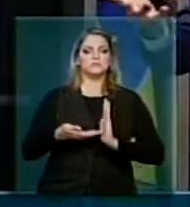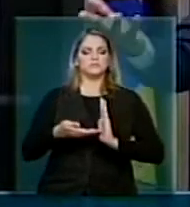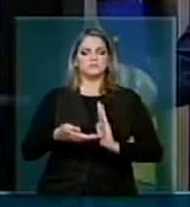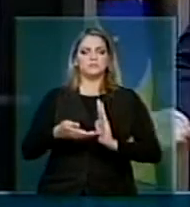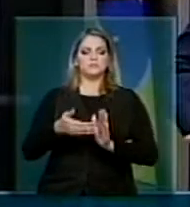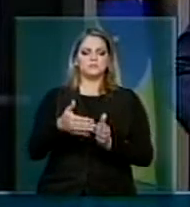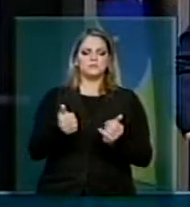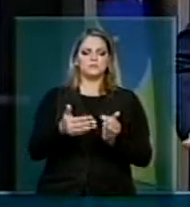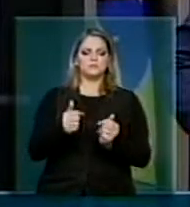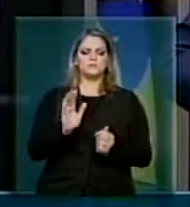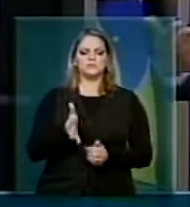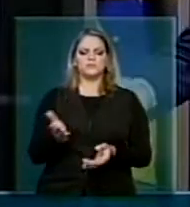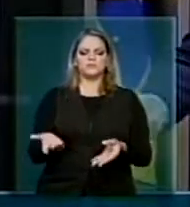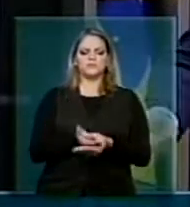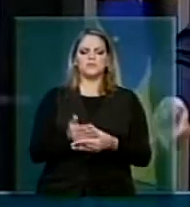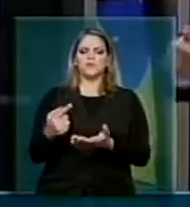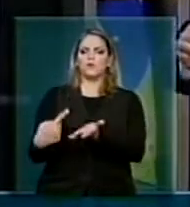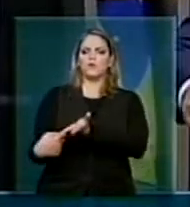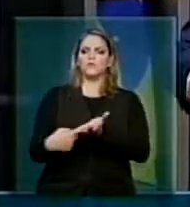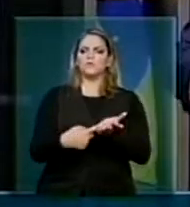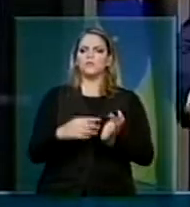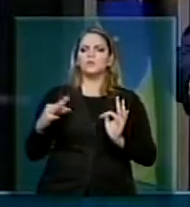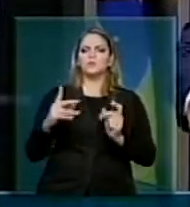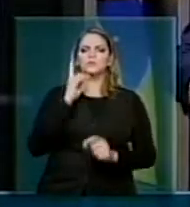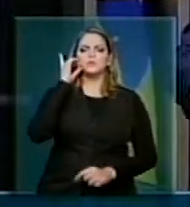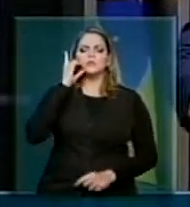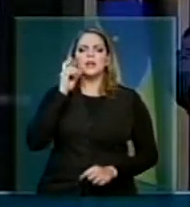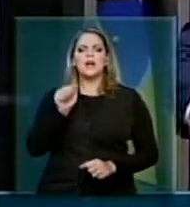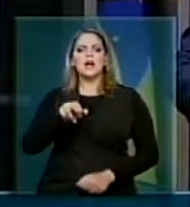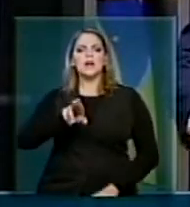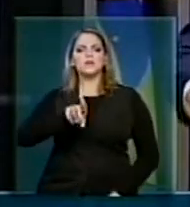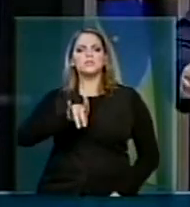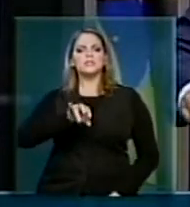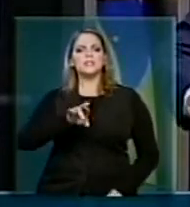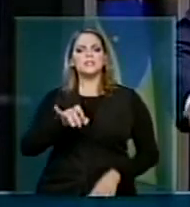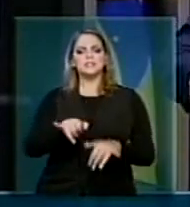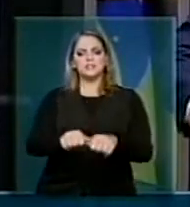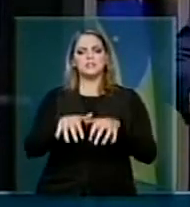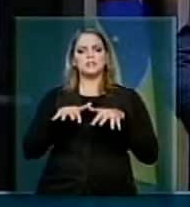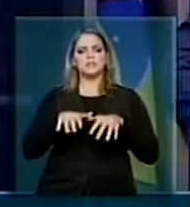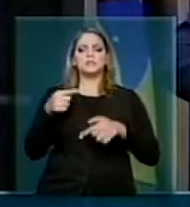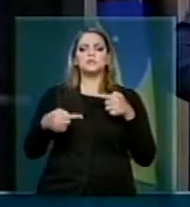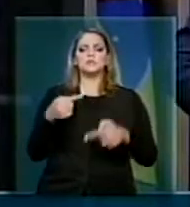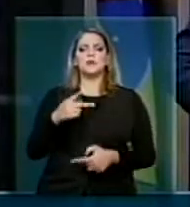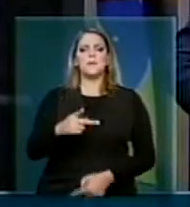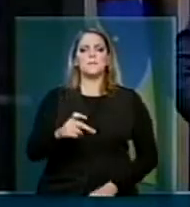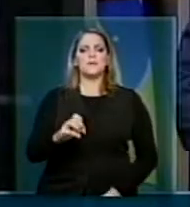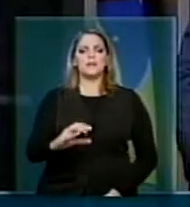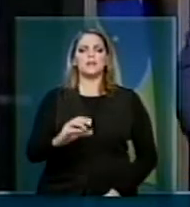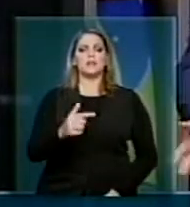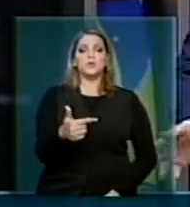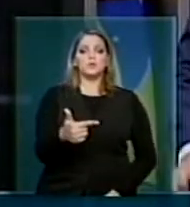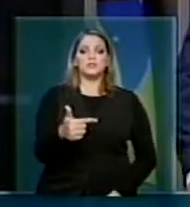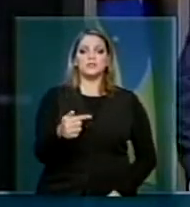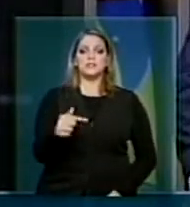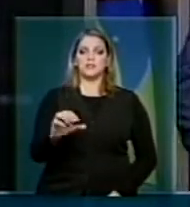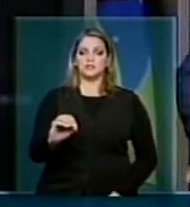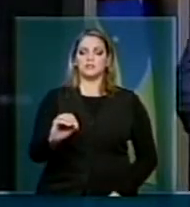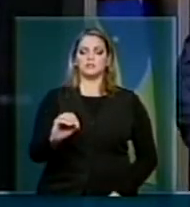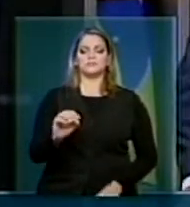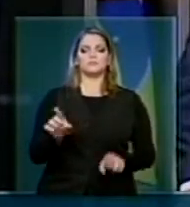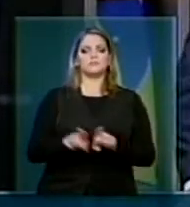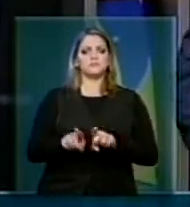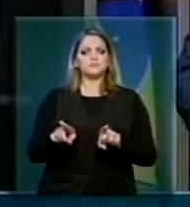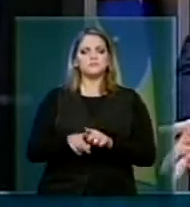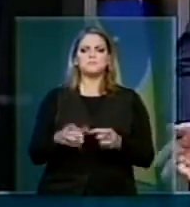requerendo, e já convidamos aqui todos os colegas, uma audiência pública para discutir a PEC 270, está certo? E vamos entrar com